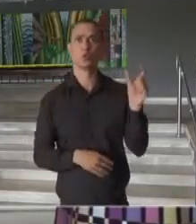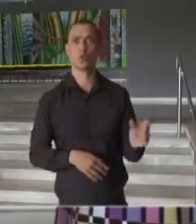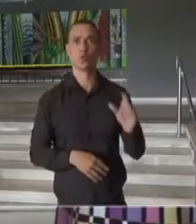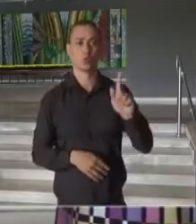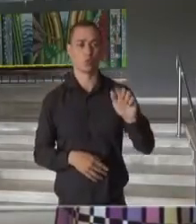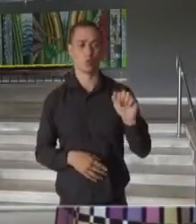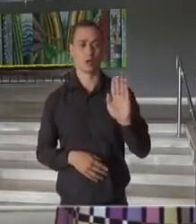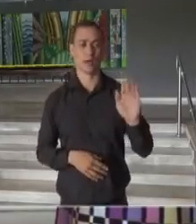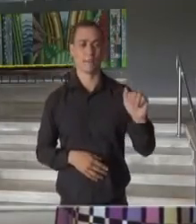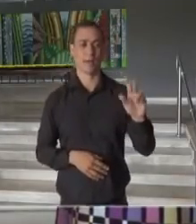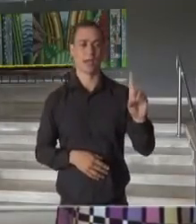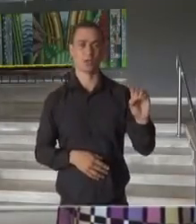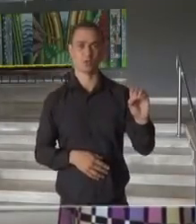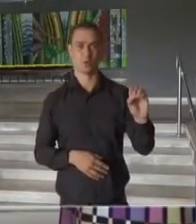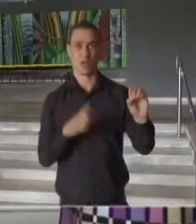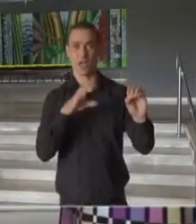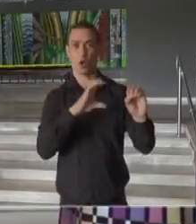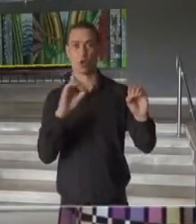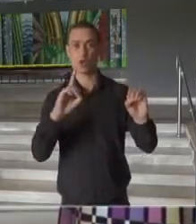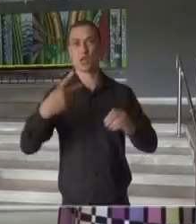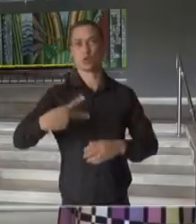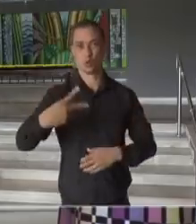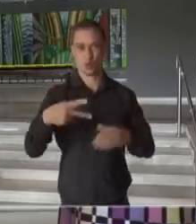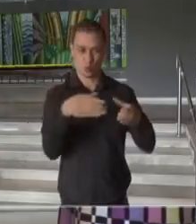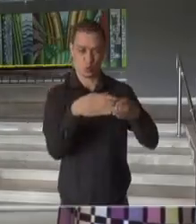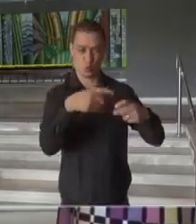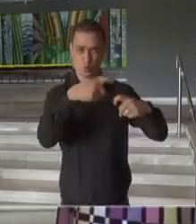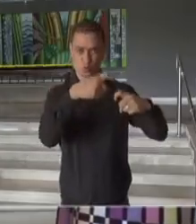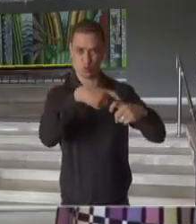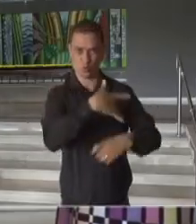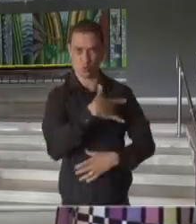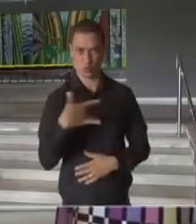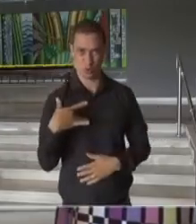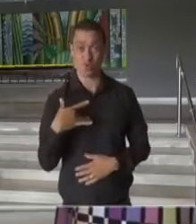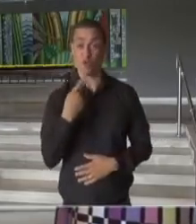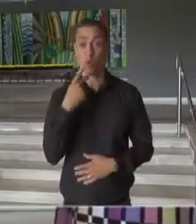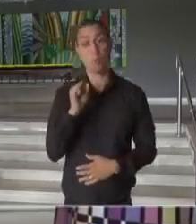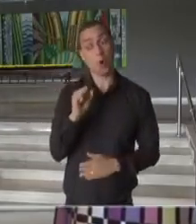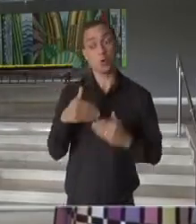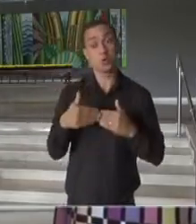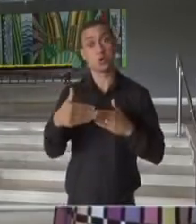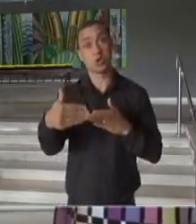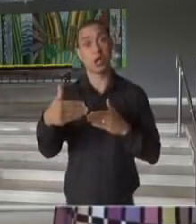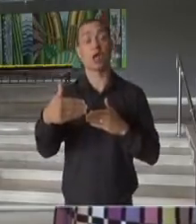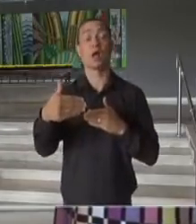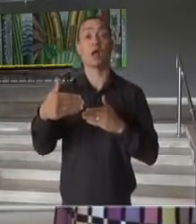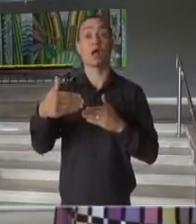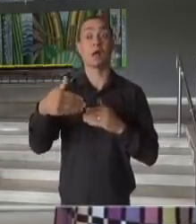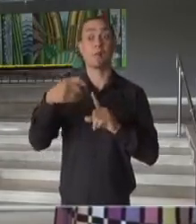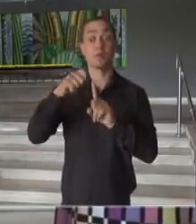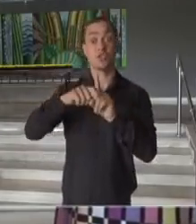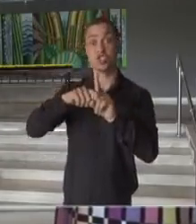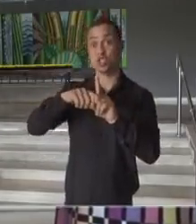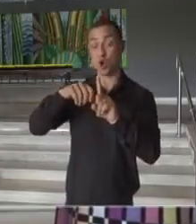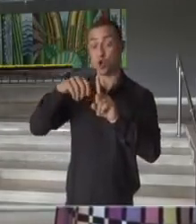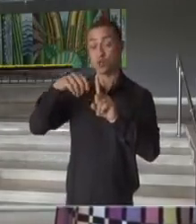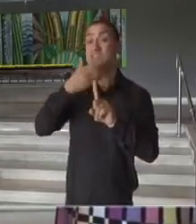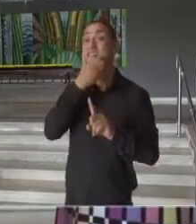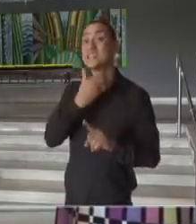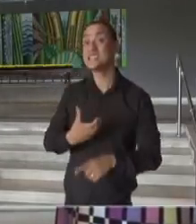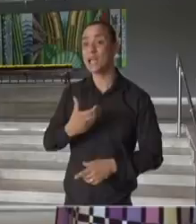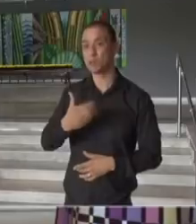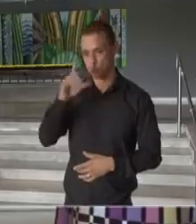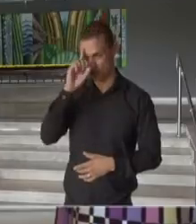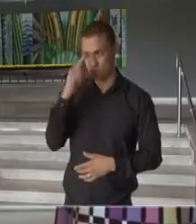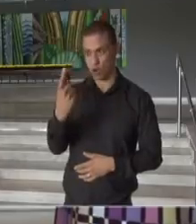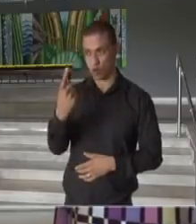Gabardo, que é o coordenador executivo do nosso Comitê de Saúde, que provavelmente já, a partir de 1º de dezembro, o uso de